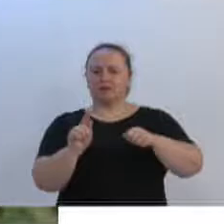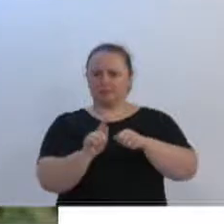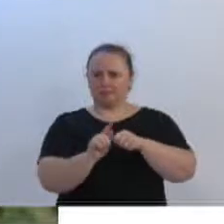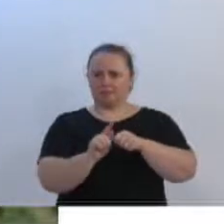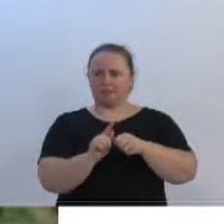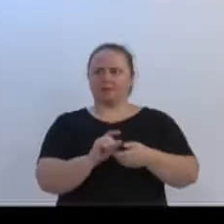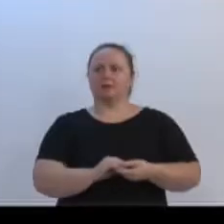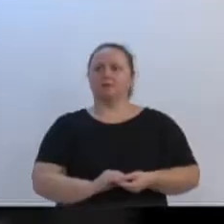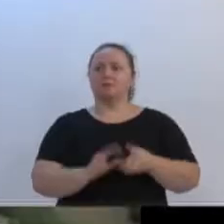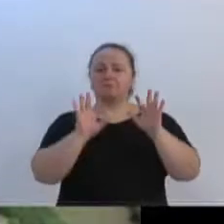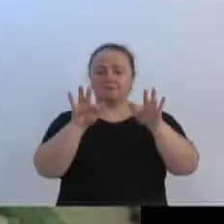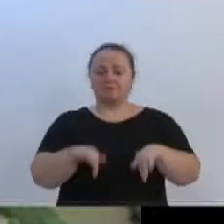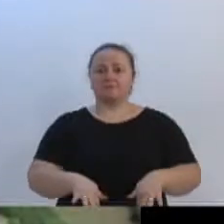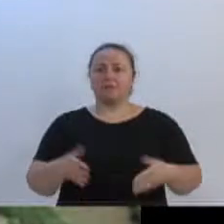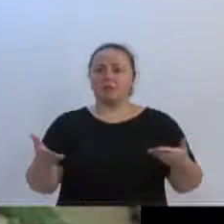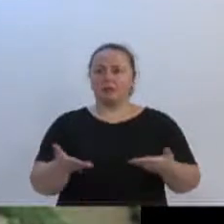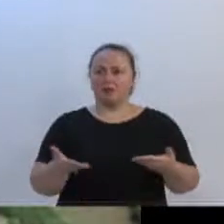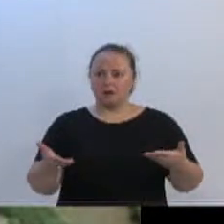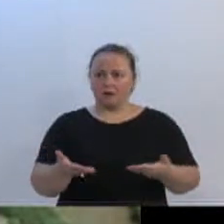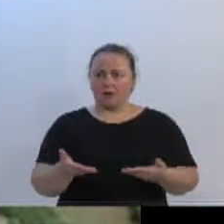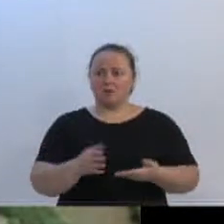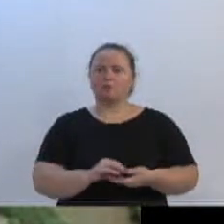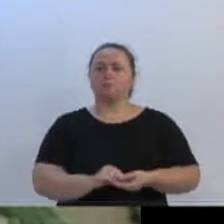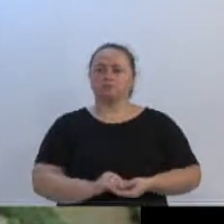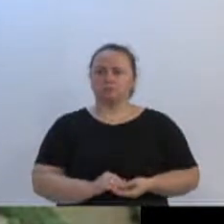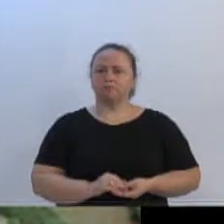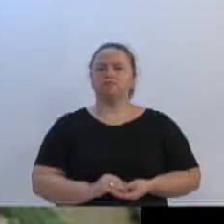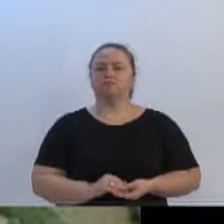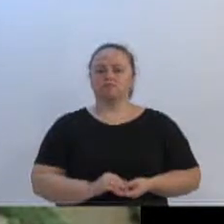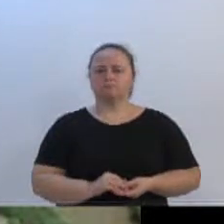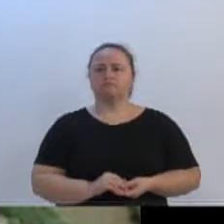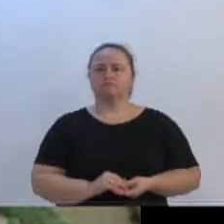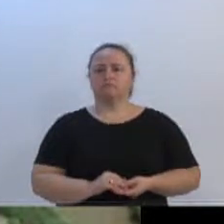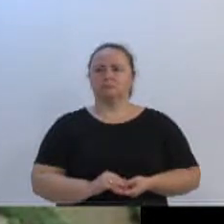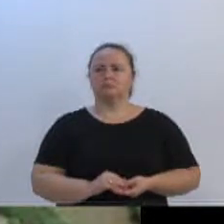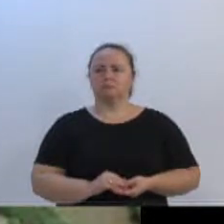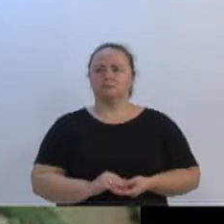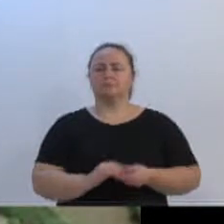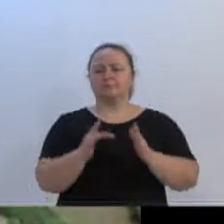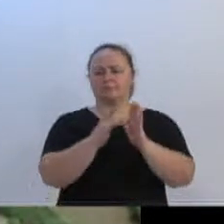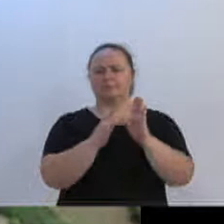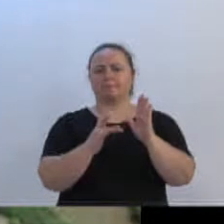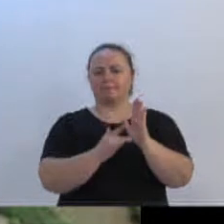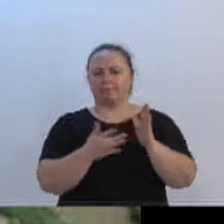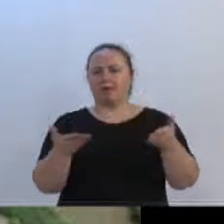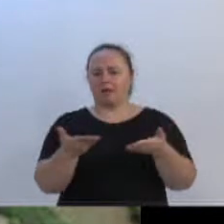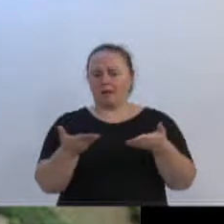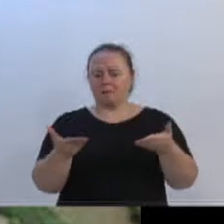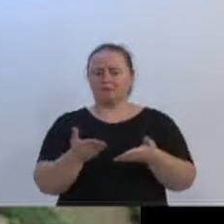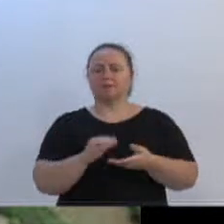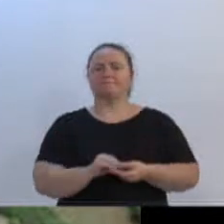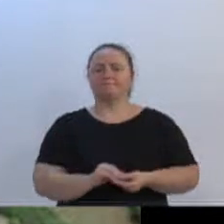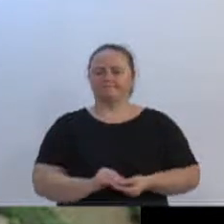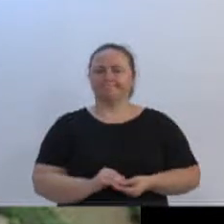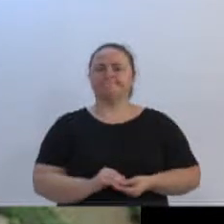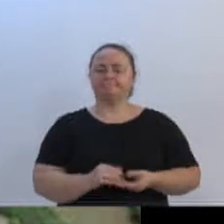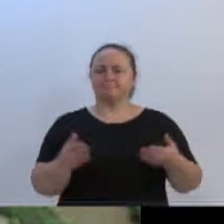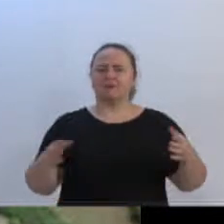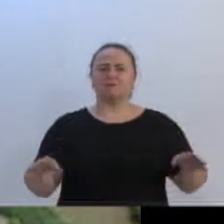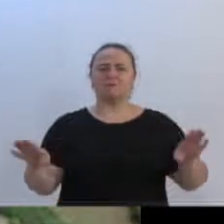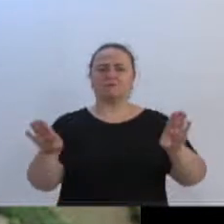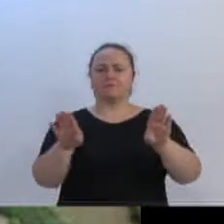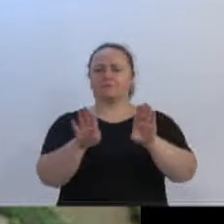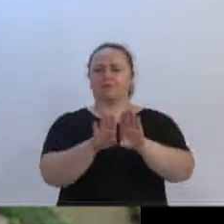Cruz encerrou hoje suas atividades. Aí está ela, Adriano. Era assunto da minha pauta também. A Souza Cruz encerrou hoje suas